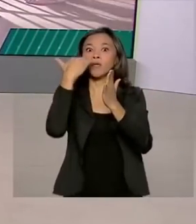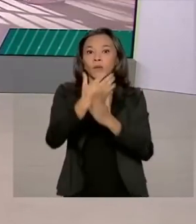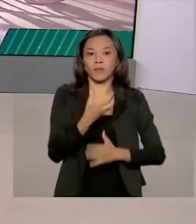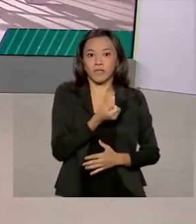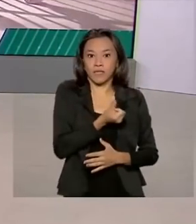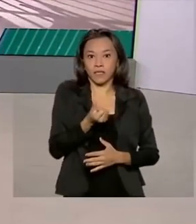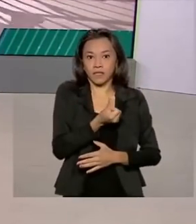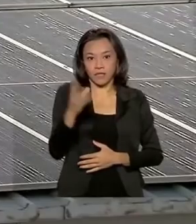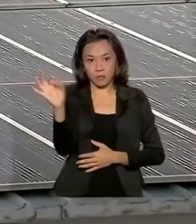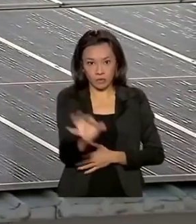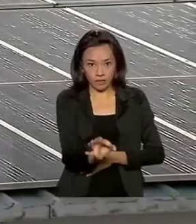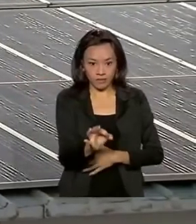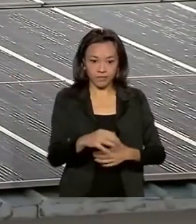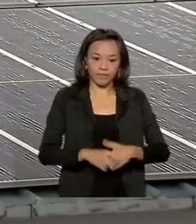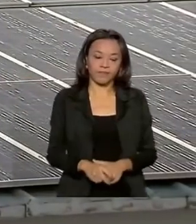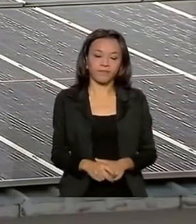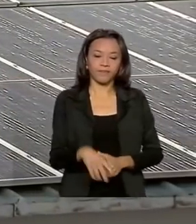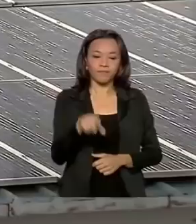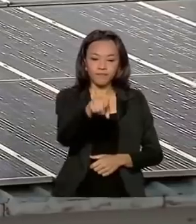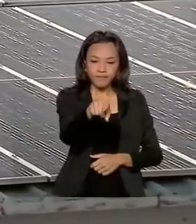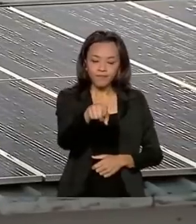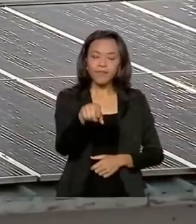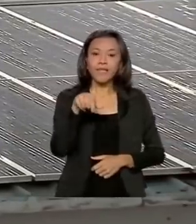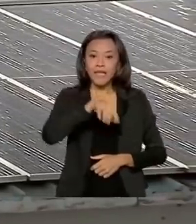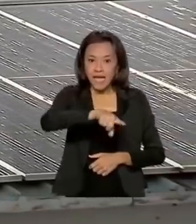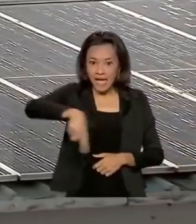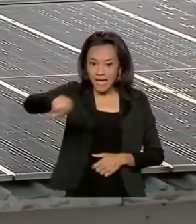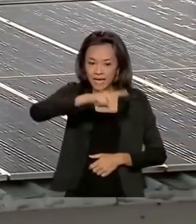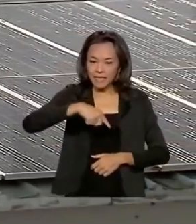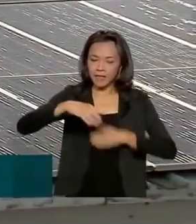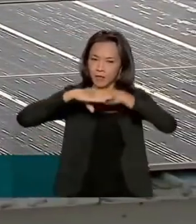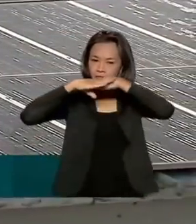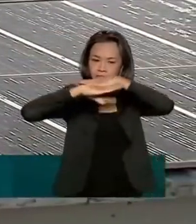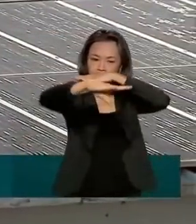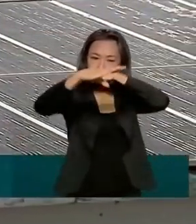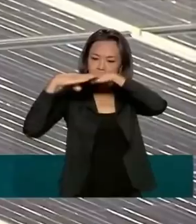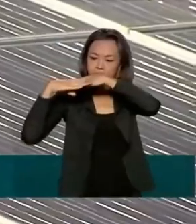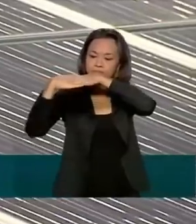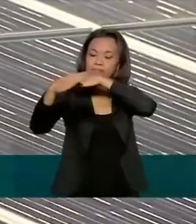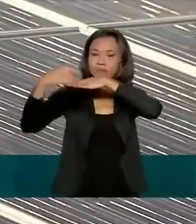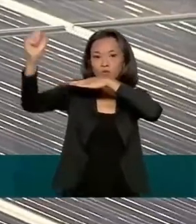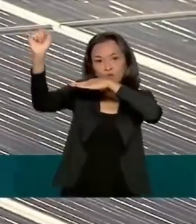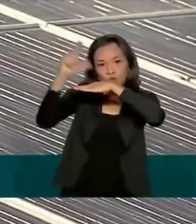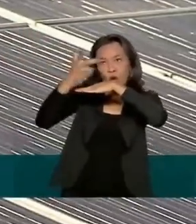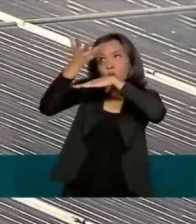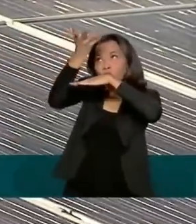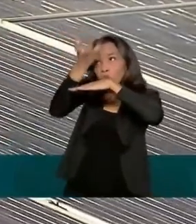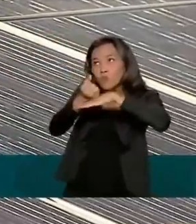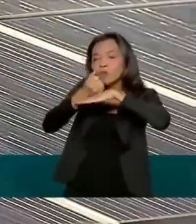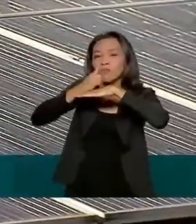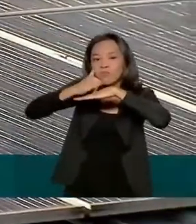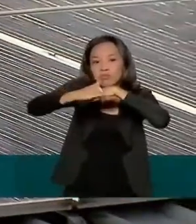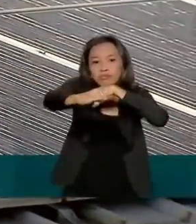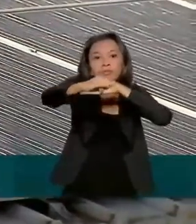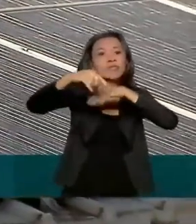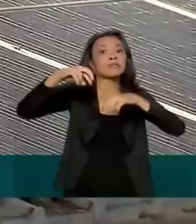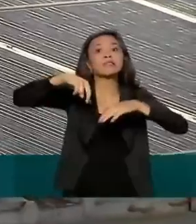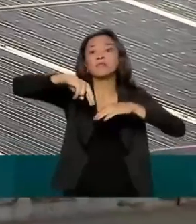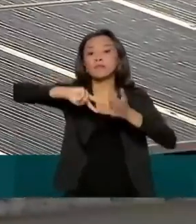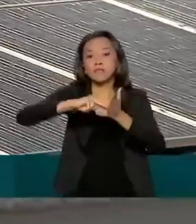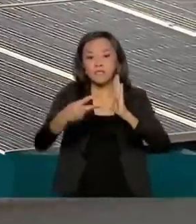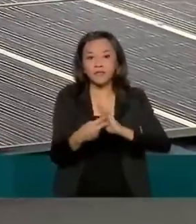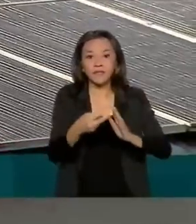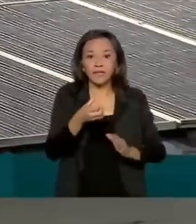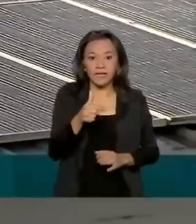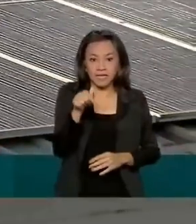% no país. Juntos, sistemas fotovoltaicos no Brasil representam mais de 70% da